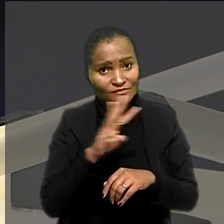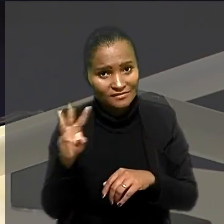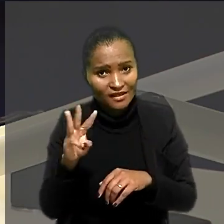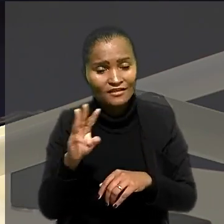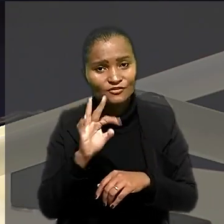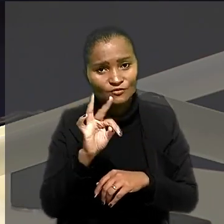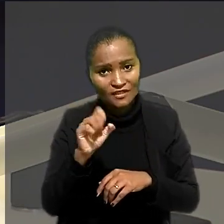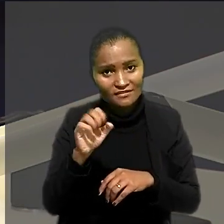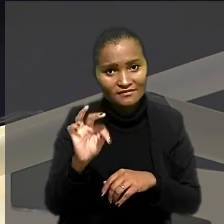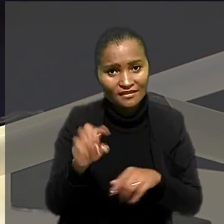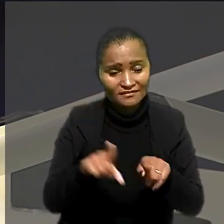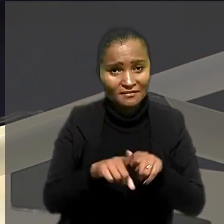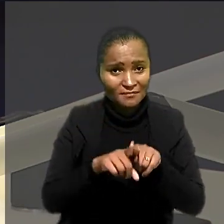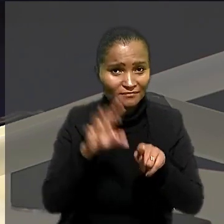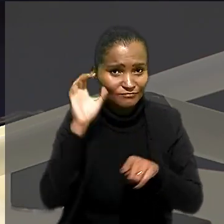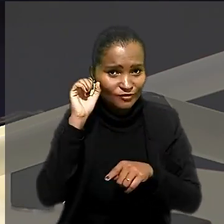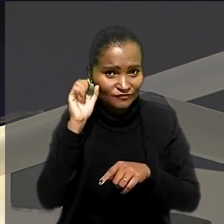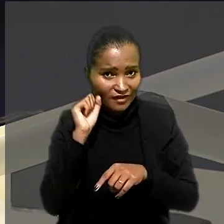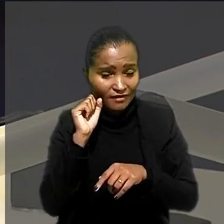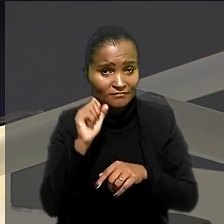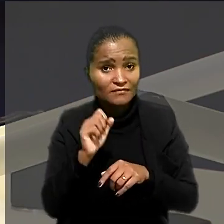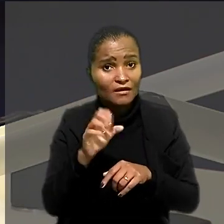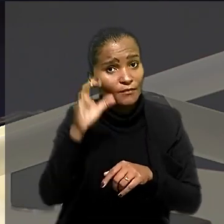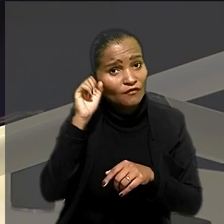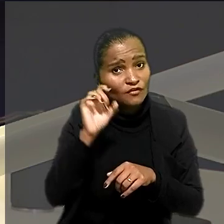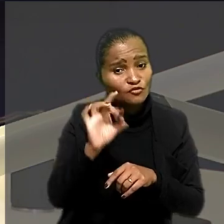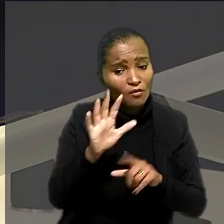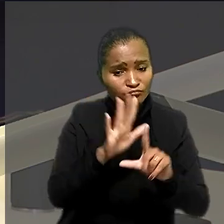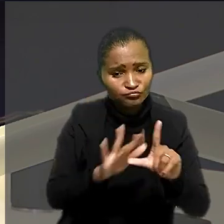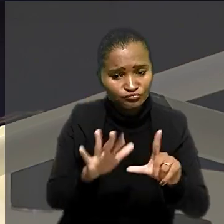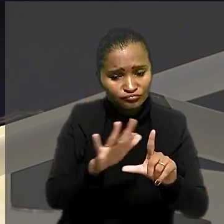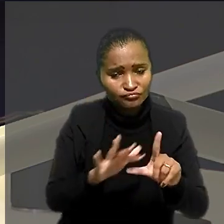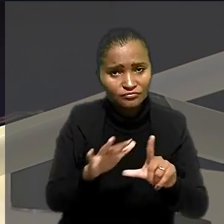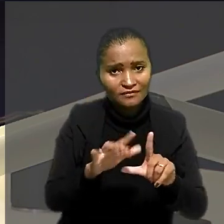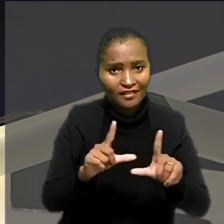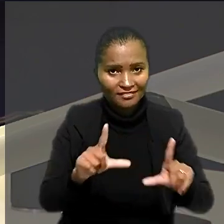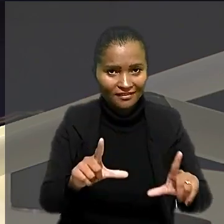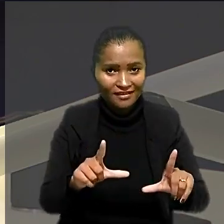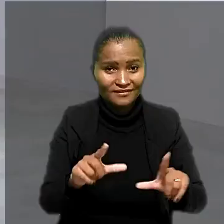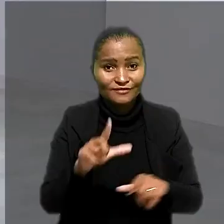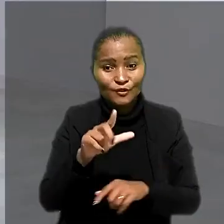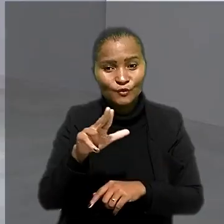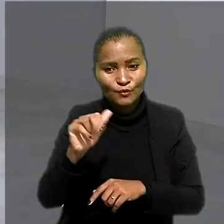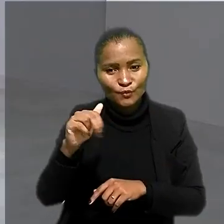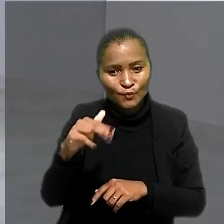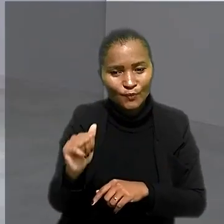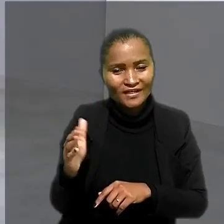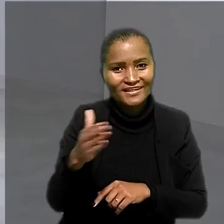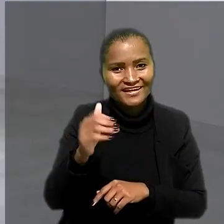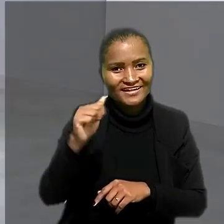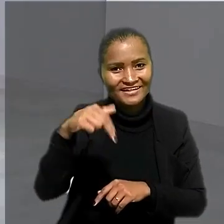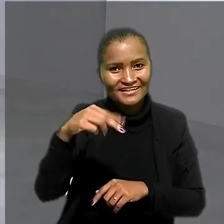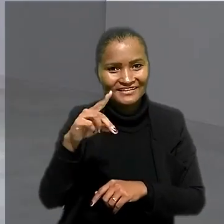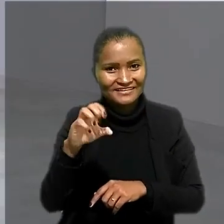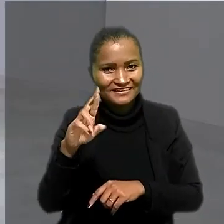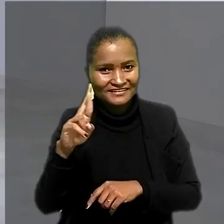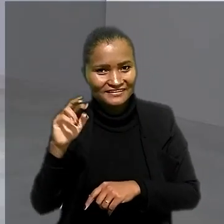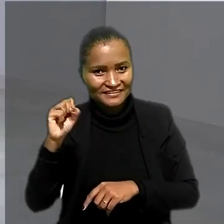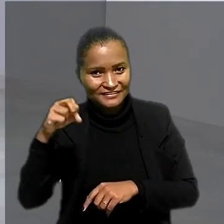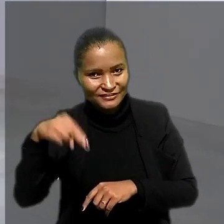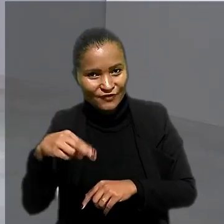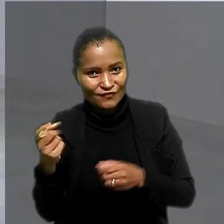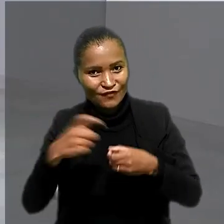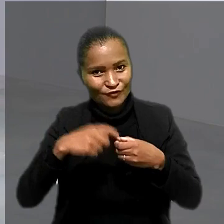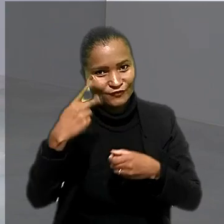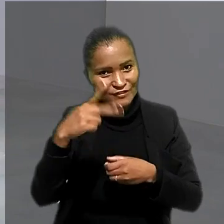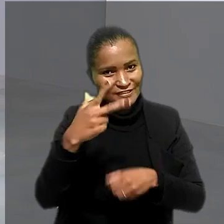site do TST, e no Spotify. Para ouvir, é só acessar o QR Code que está aí na tela. Luana Anderson, volto com vocês aí no estúdio da